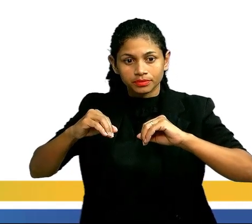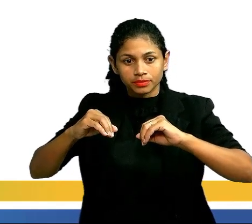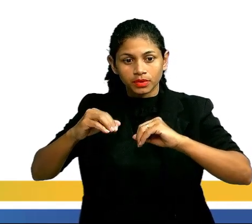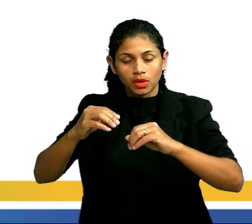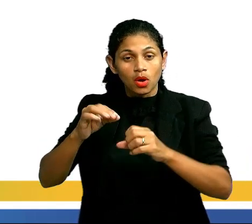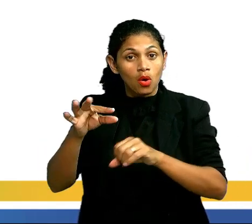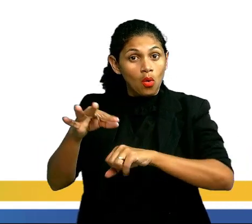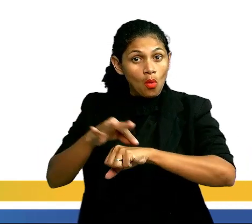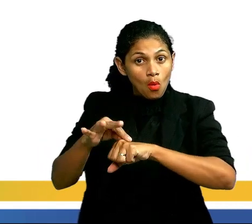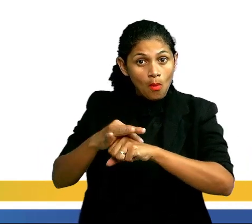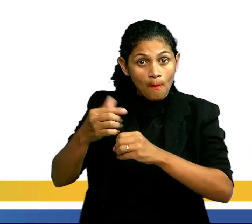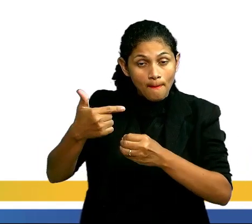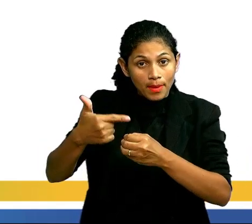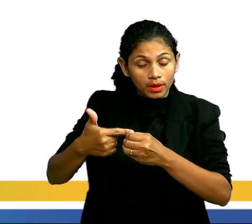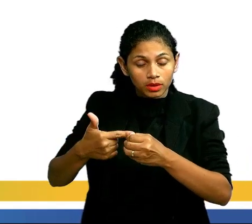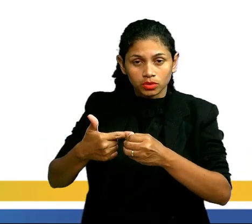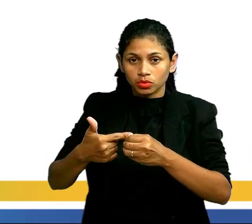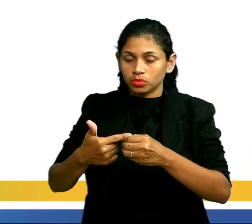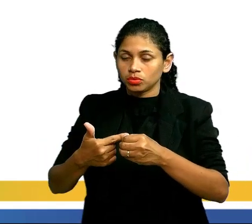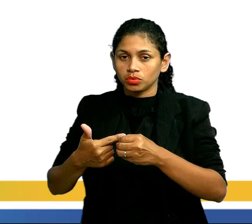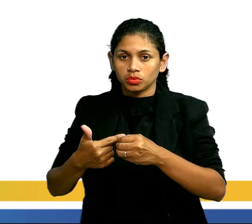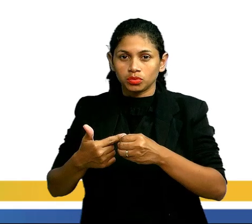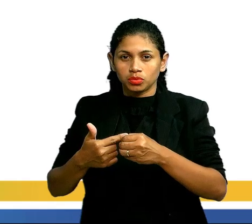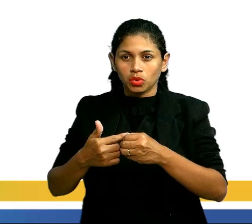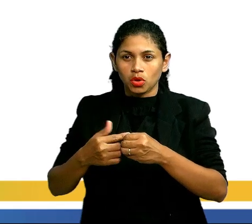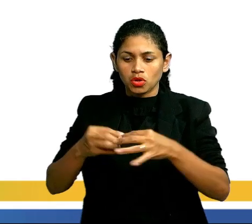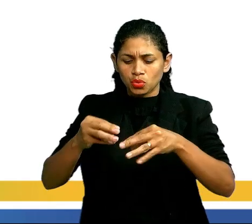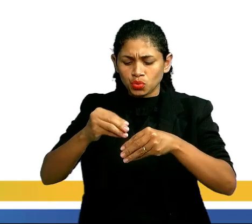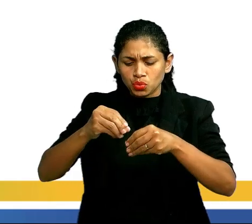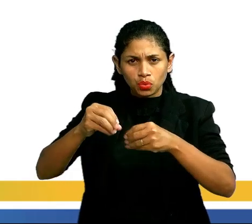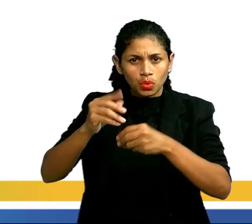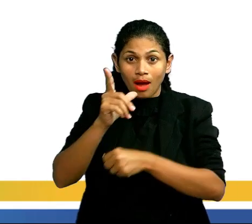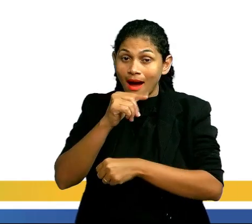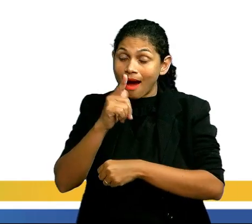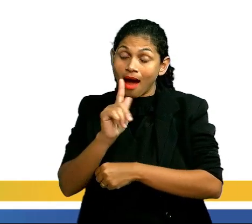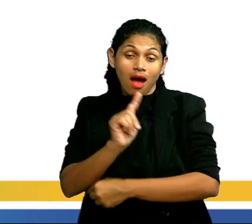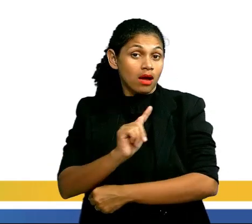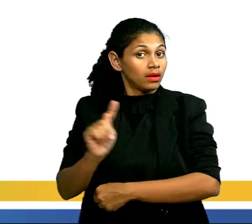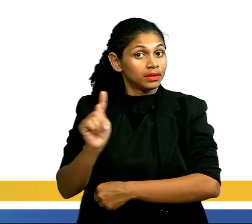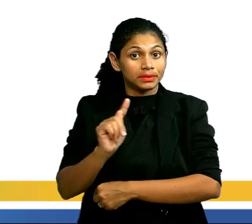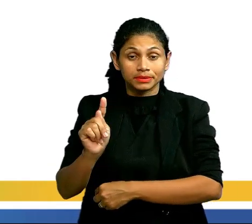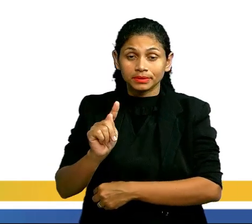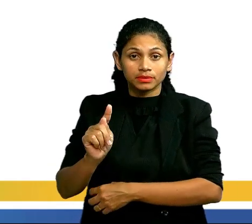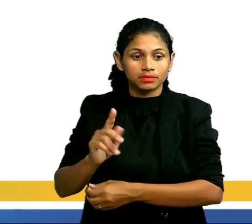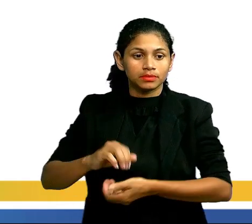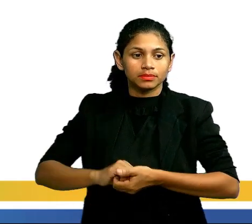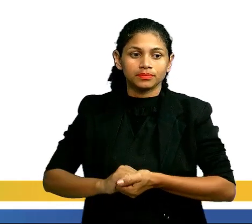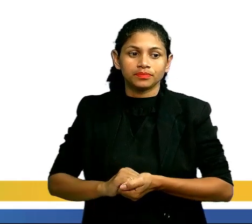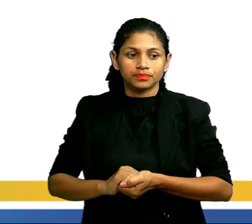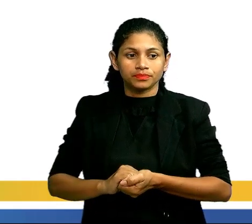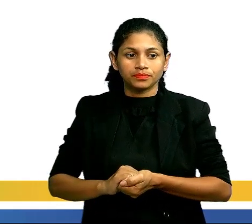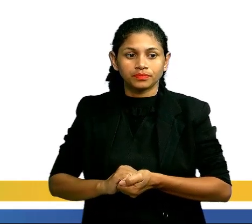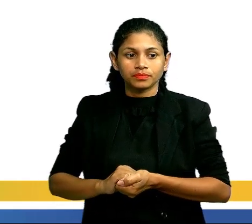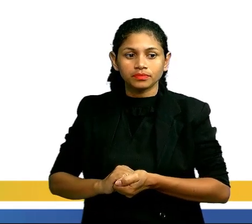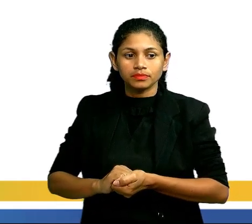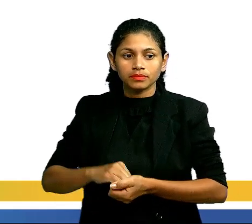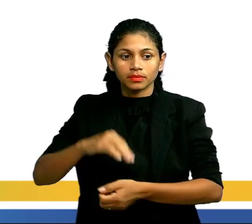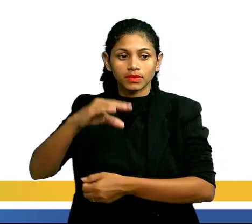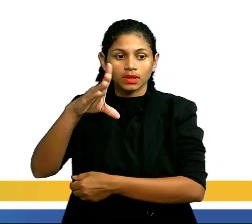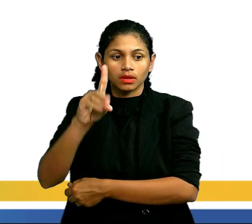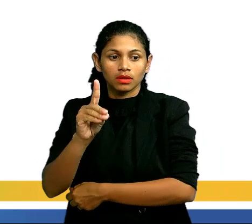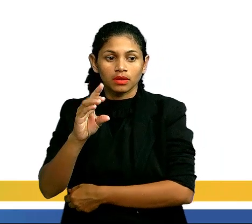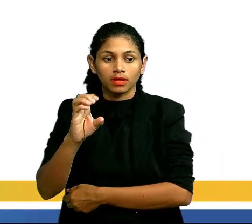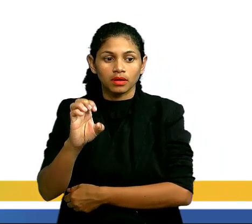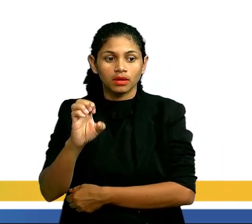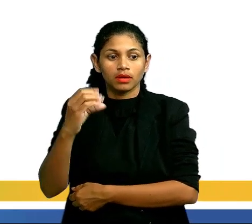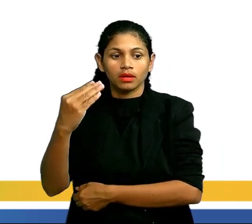tá, pessoal? Ele não é solvente na água. Então eu preciso usar solventes orgânicos para solubilizar o petróleo. Decantação das moléculas com